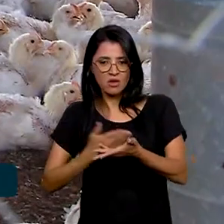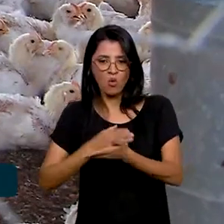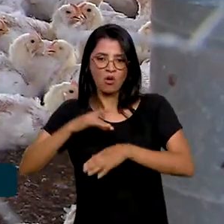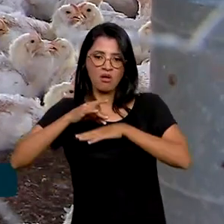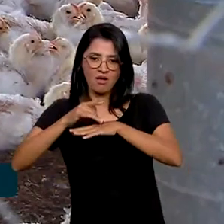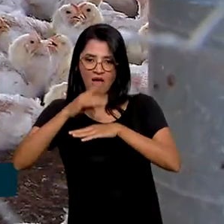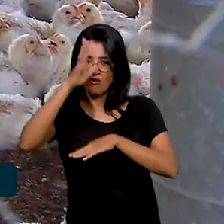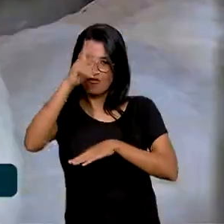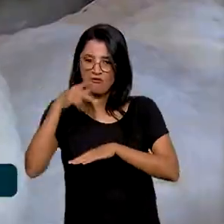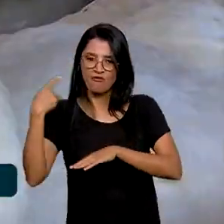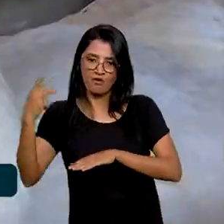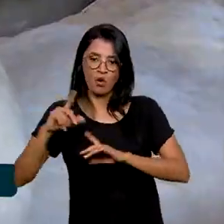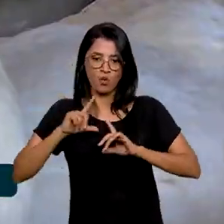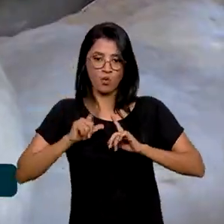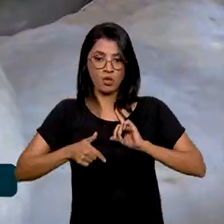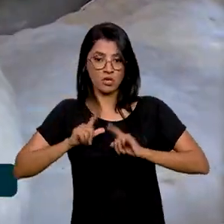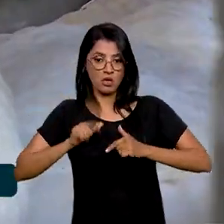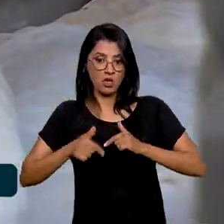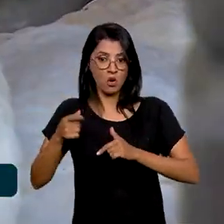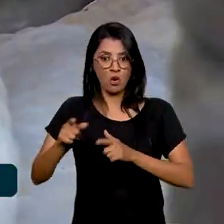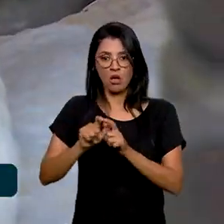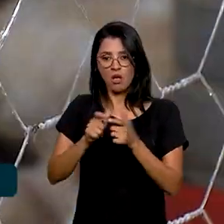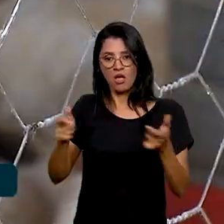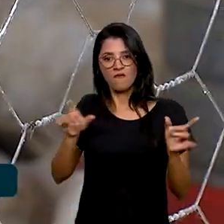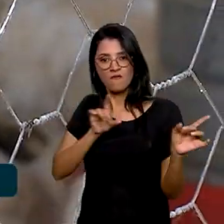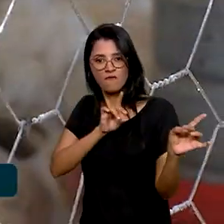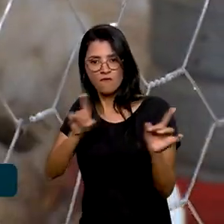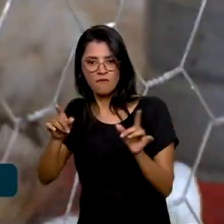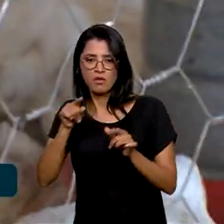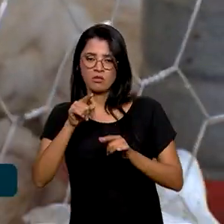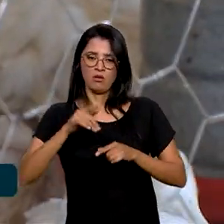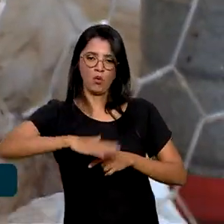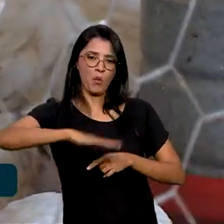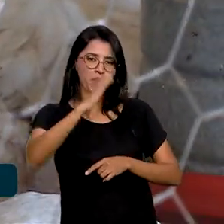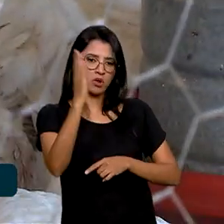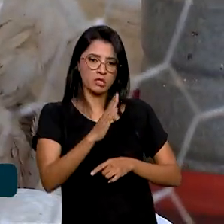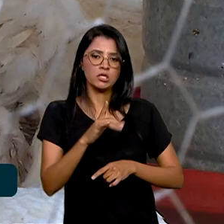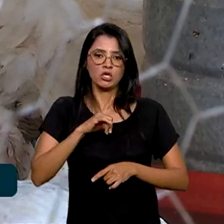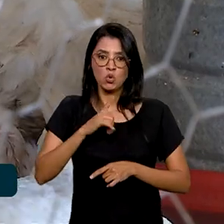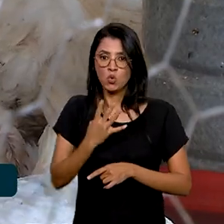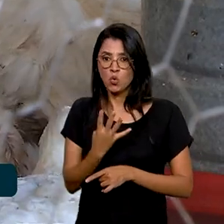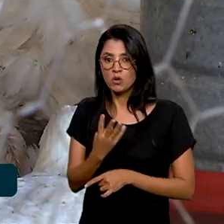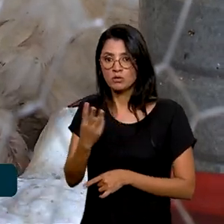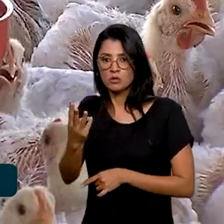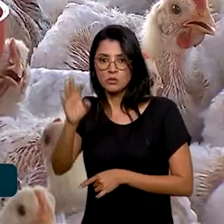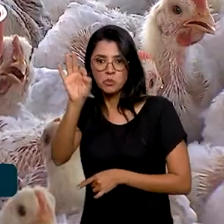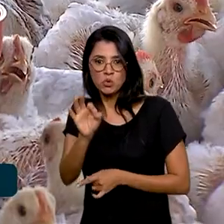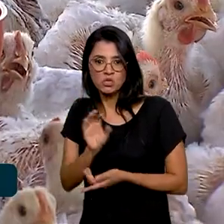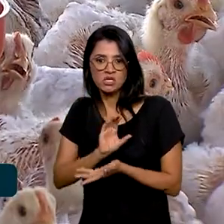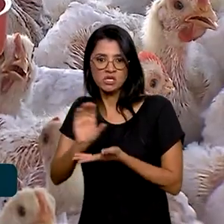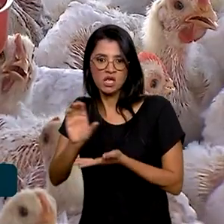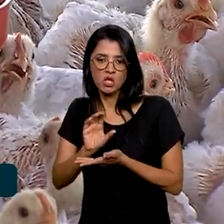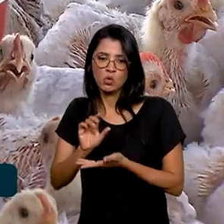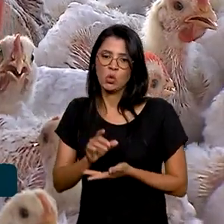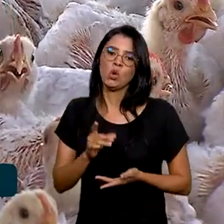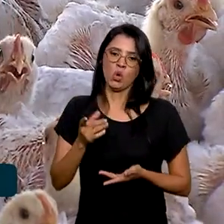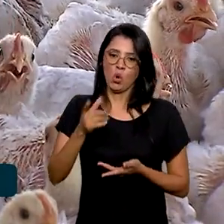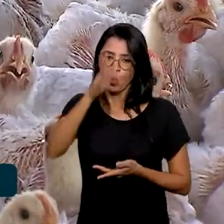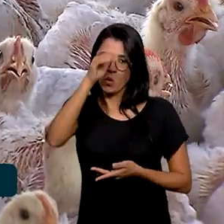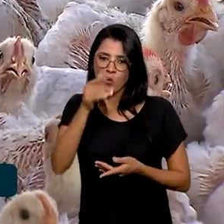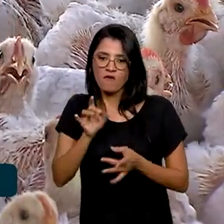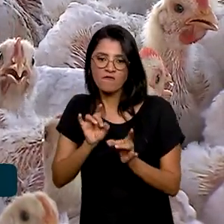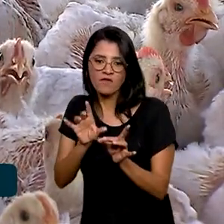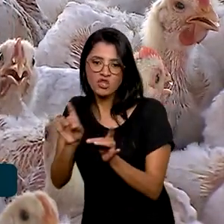para Israel. E agora, com a ampliação das vendas, o mercado brasileiro responde por 43% do total de aves